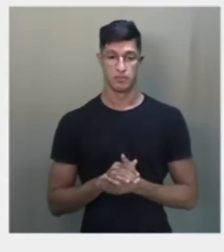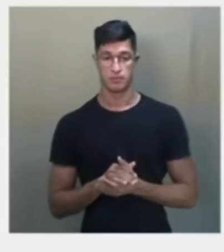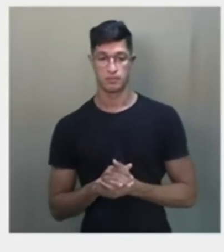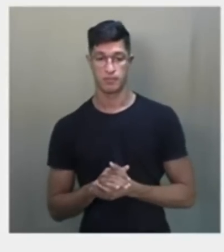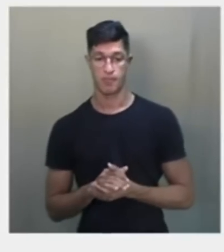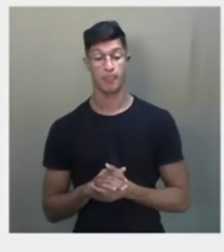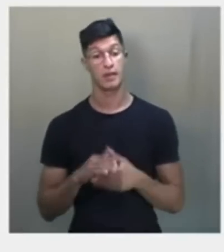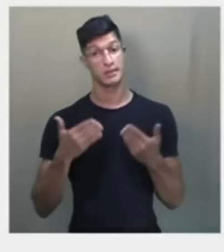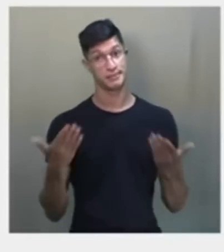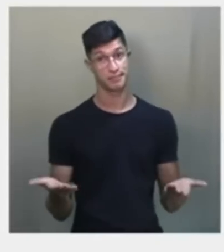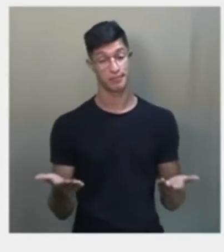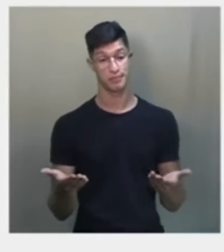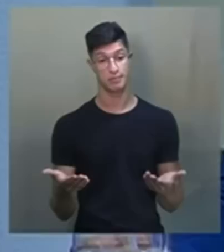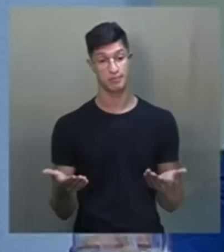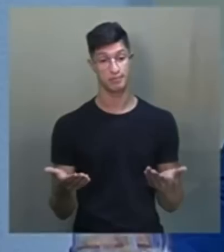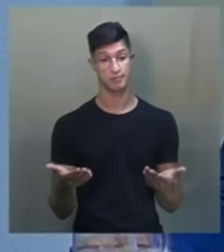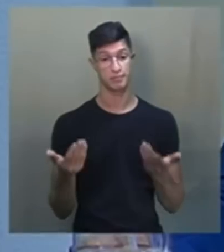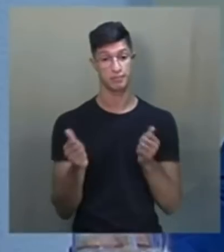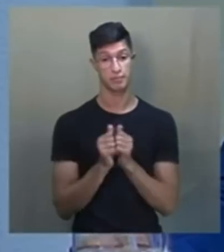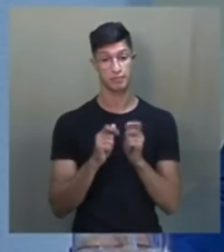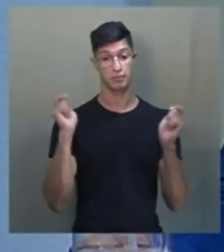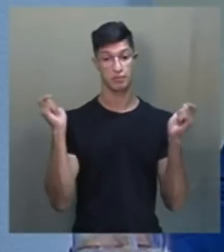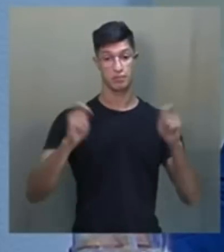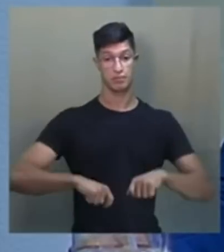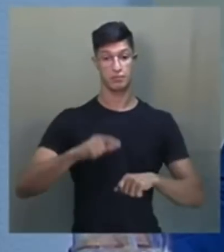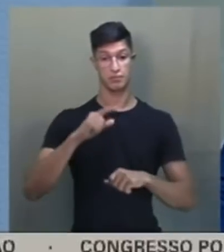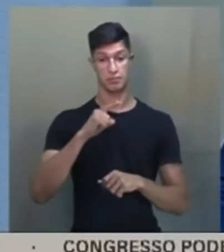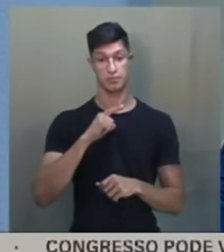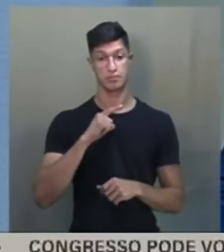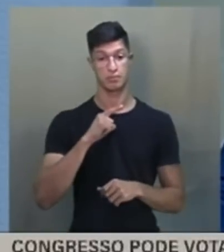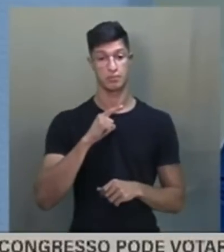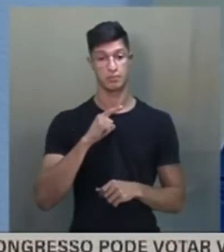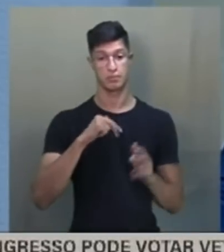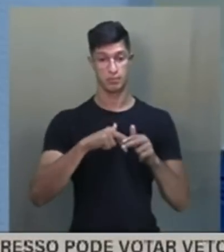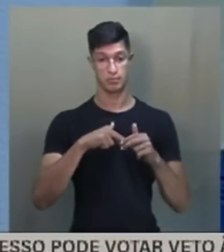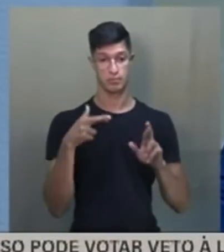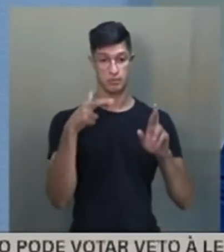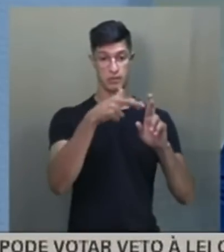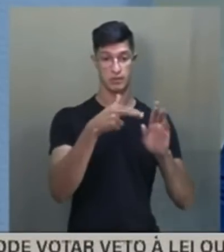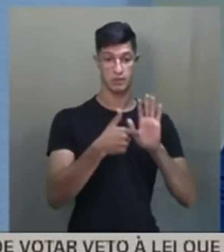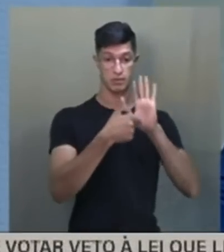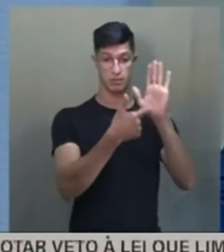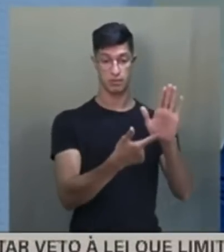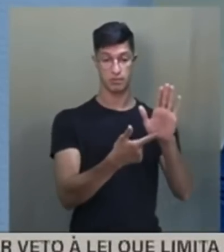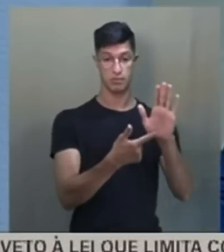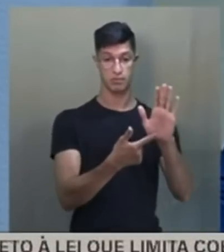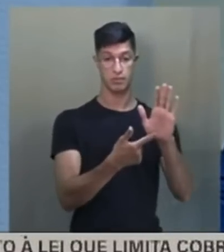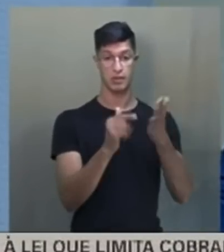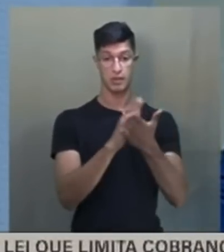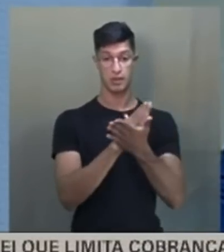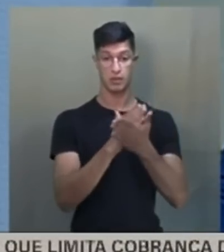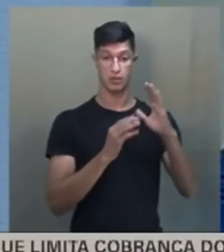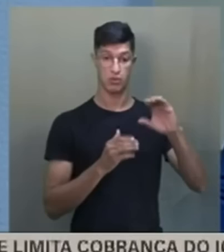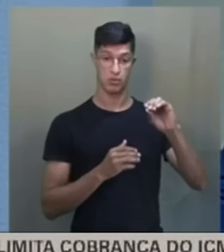E aí, com a possibilidade de ter, pela referência mostrada, algum